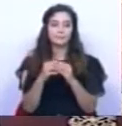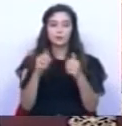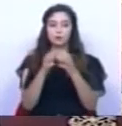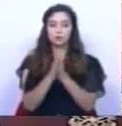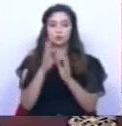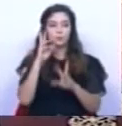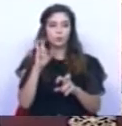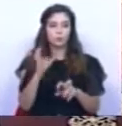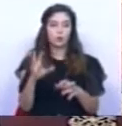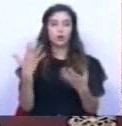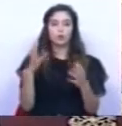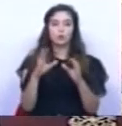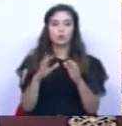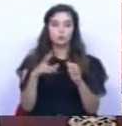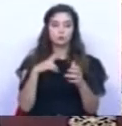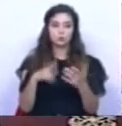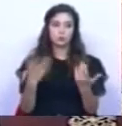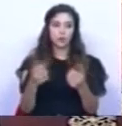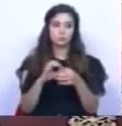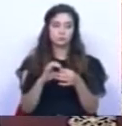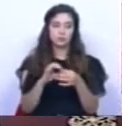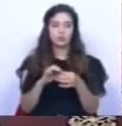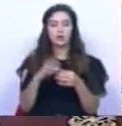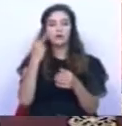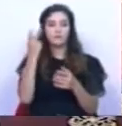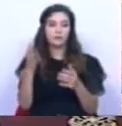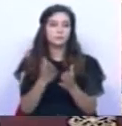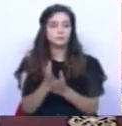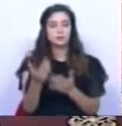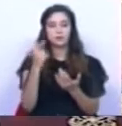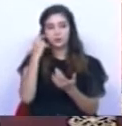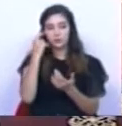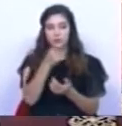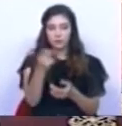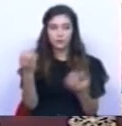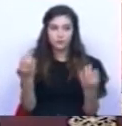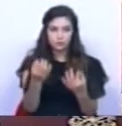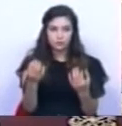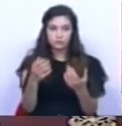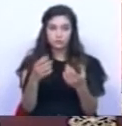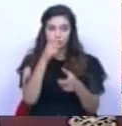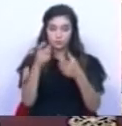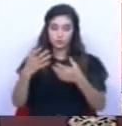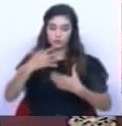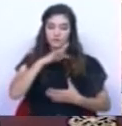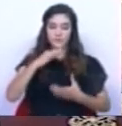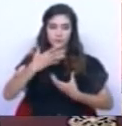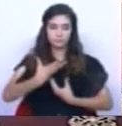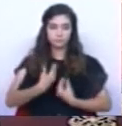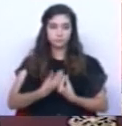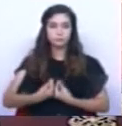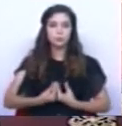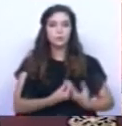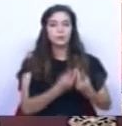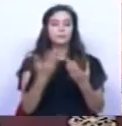procuraram em Portugal um trabalho para sobreviver, melhorar a sua vida e a dos seus, a opção de cada vez mais gritante estigmatizar aqueles